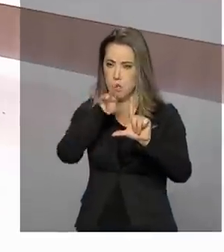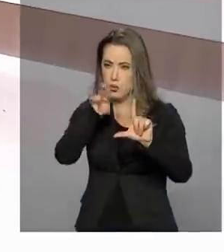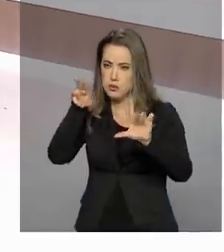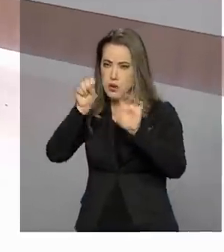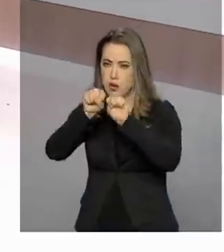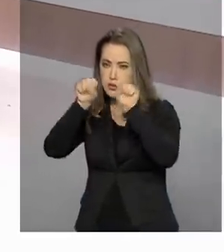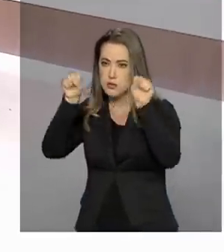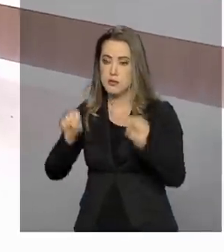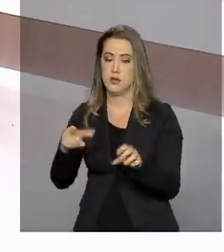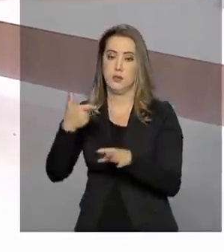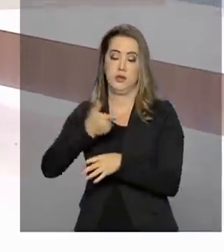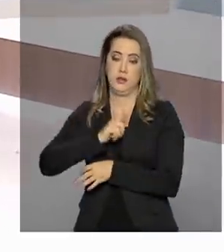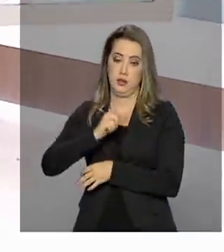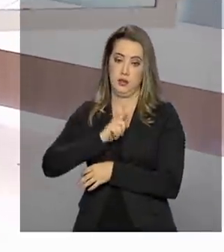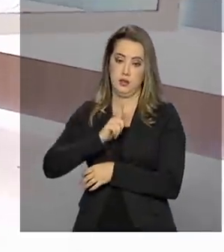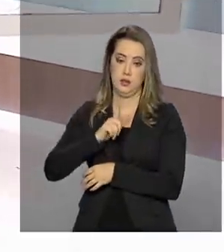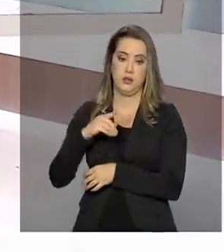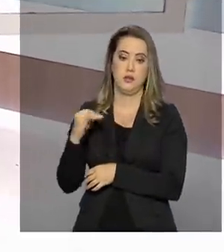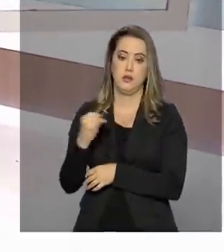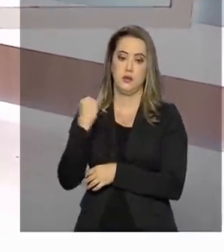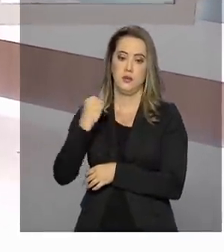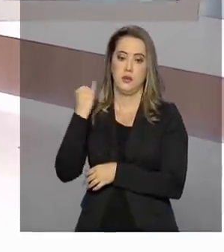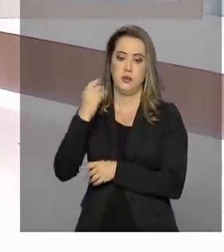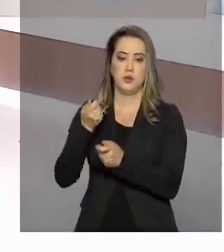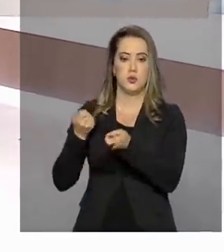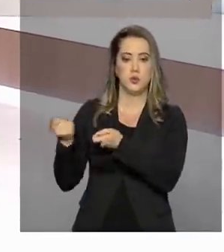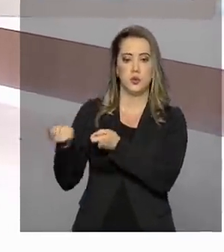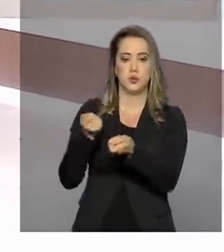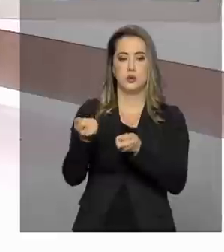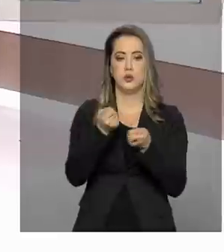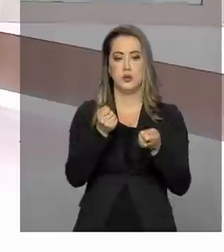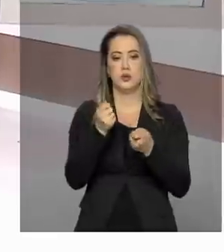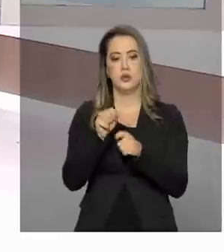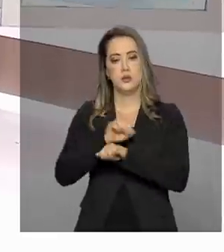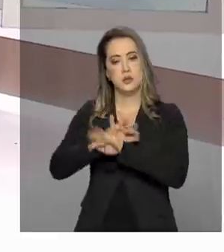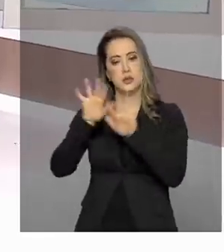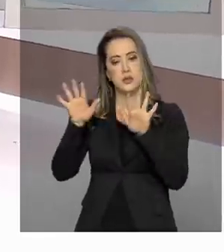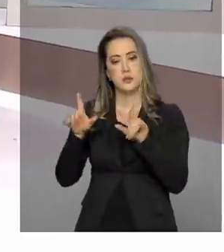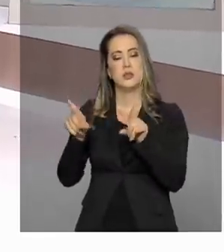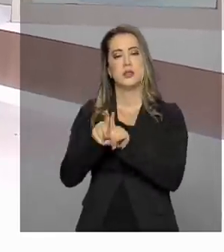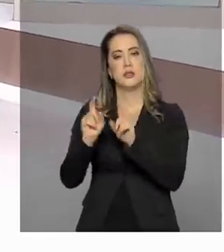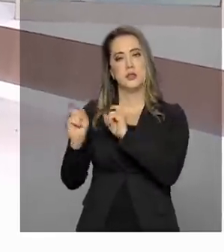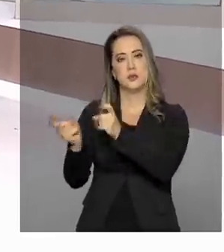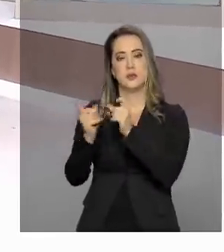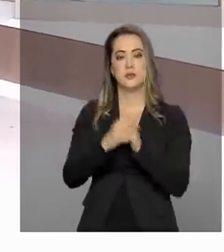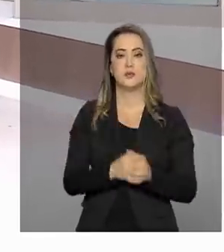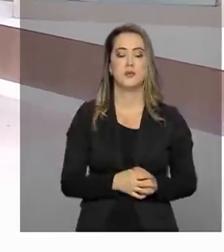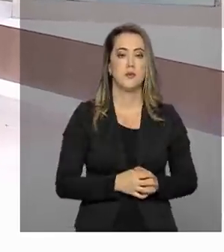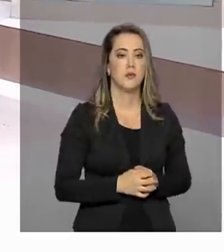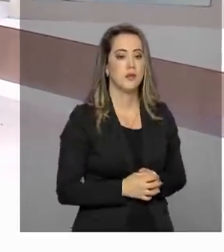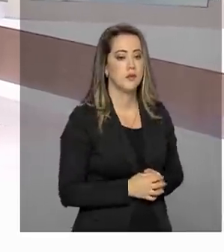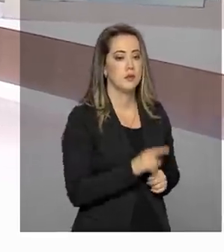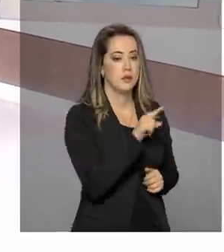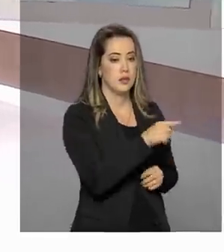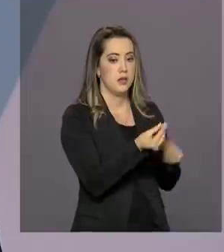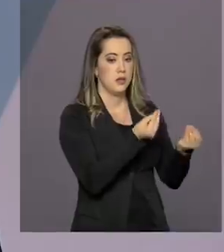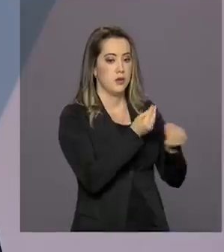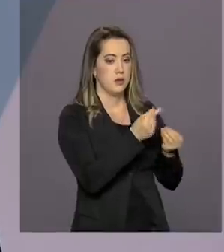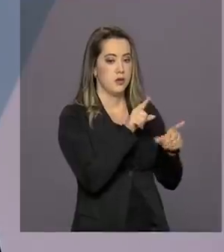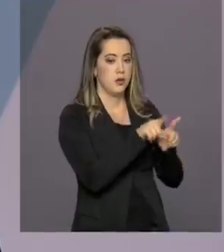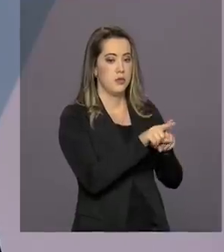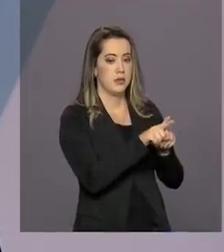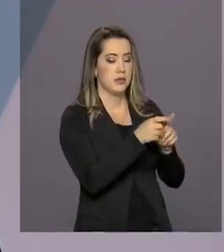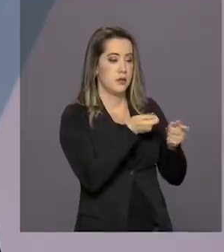na educação, o que vai ajudar muito nesse controle, na transparência e na gestão. E esses conselhos de controle e